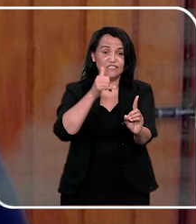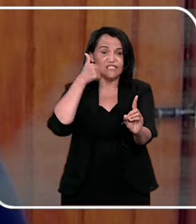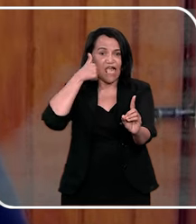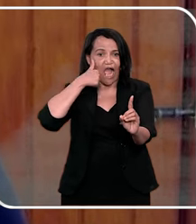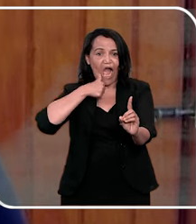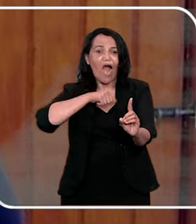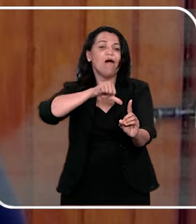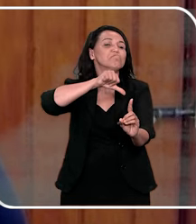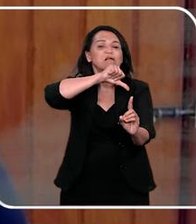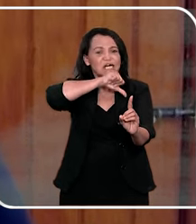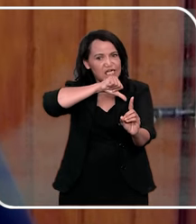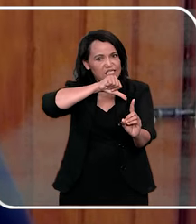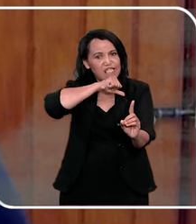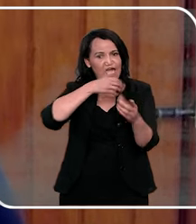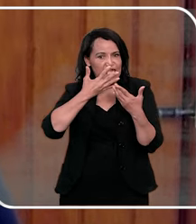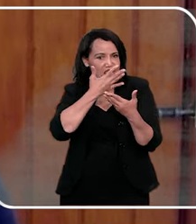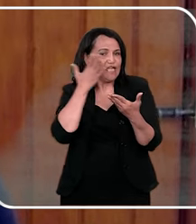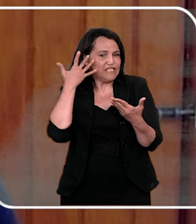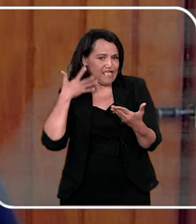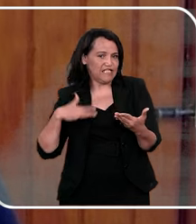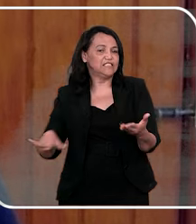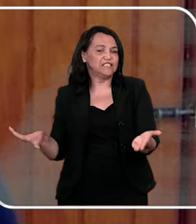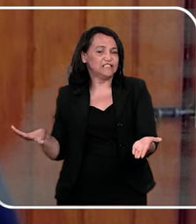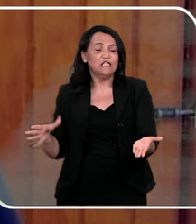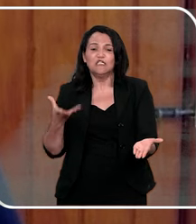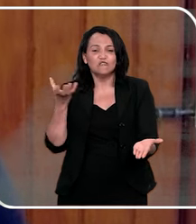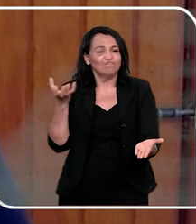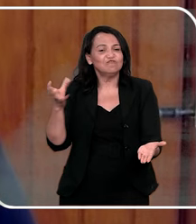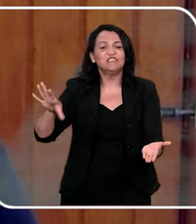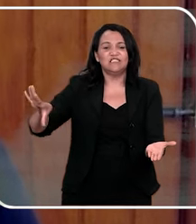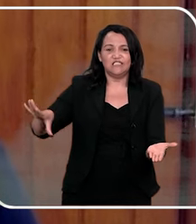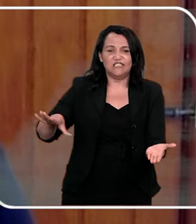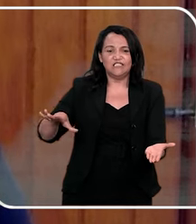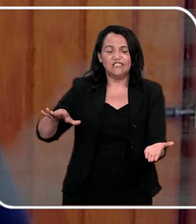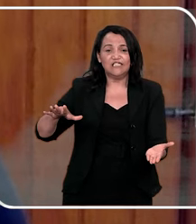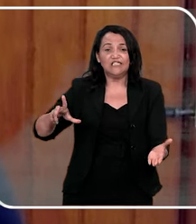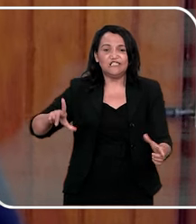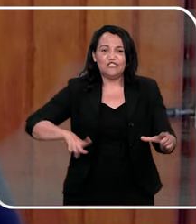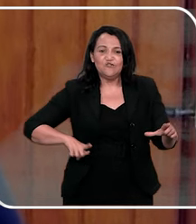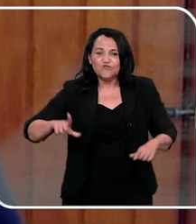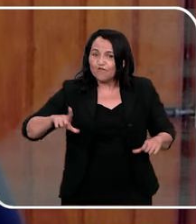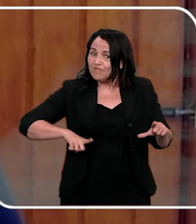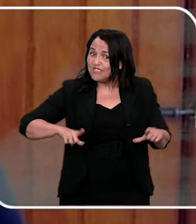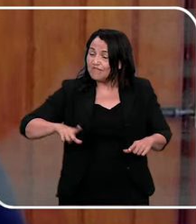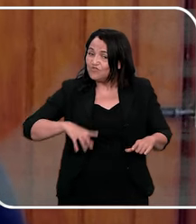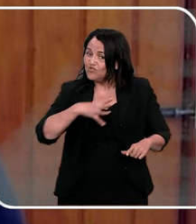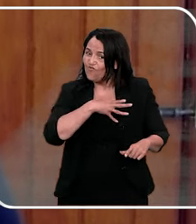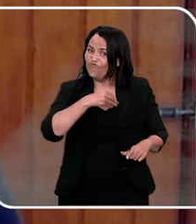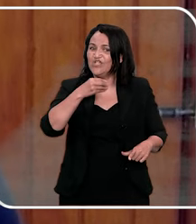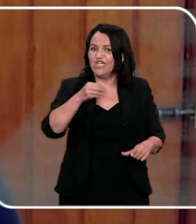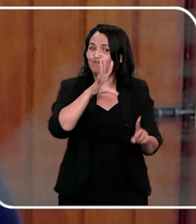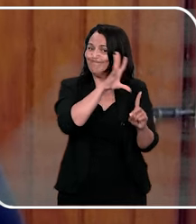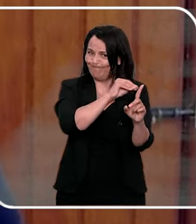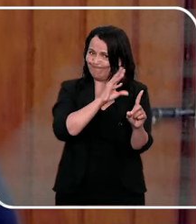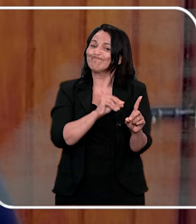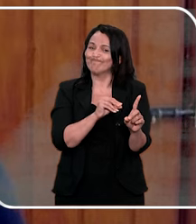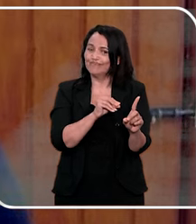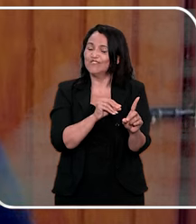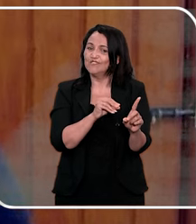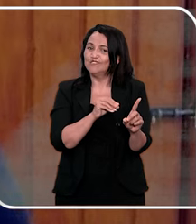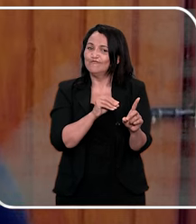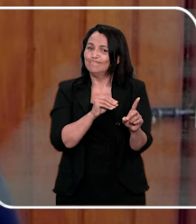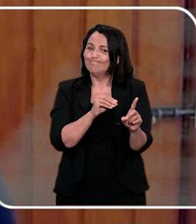da criança, porque ela não queria destruir o casamento da tia, não queria que a família toda ficasse envergonhada, não queria que os primos,